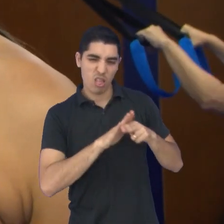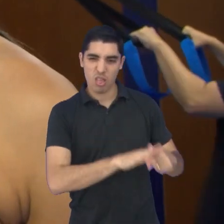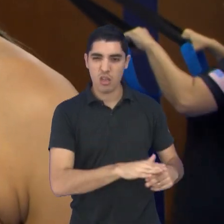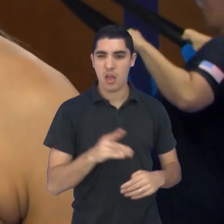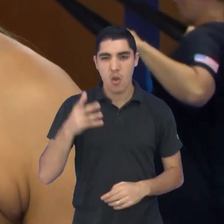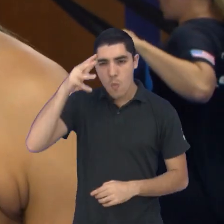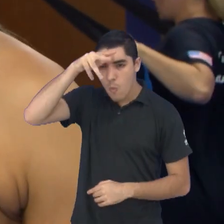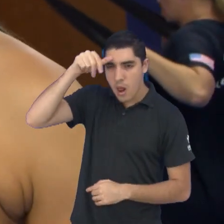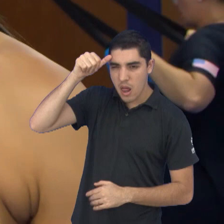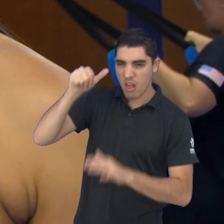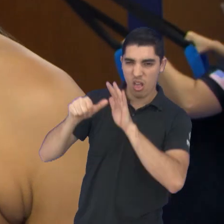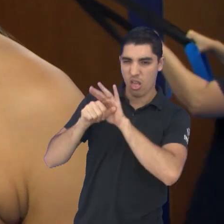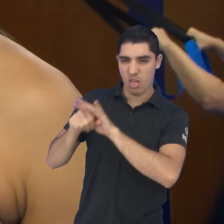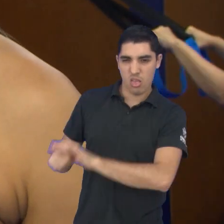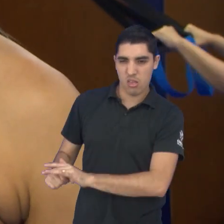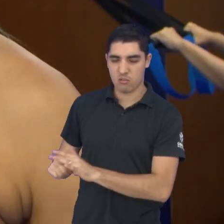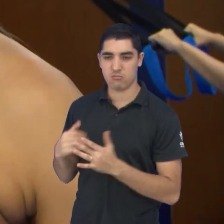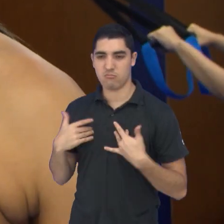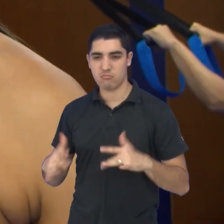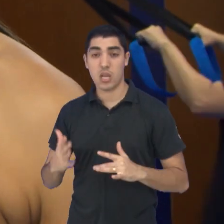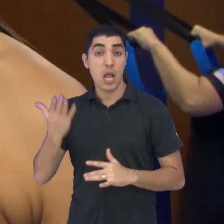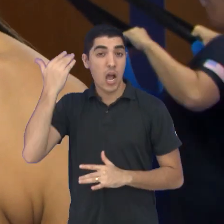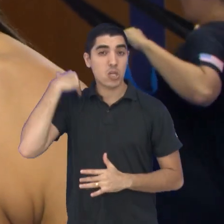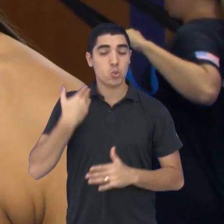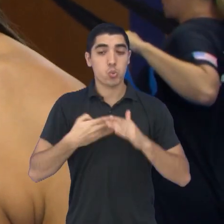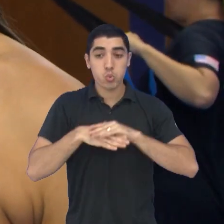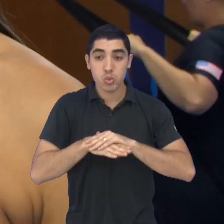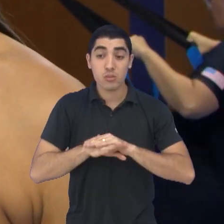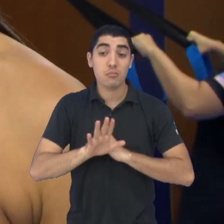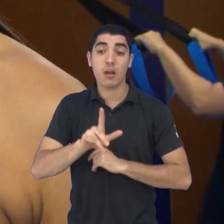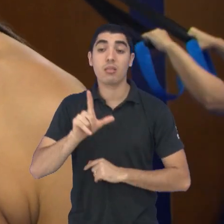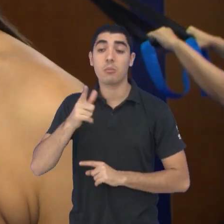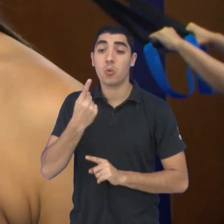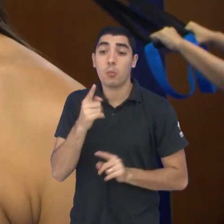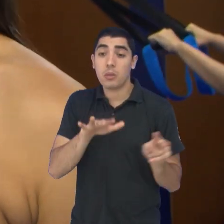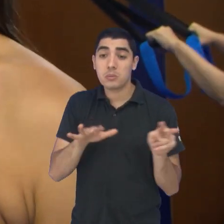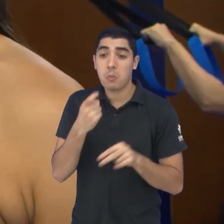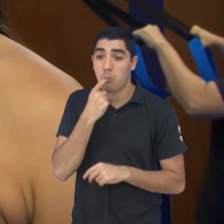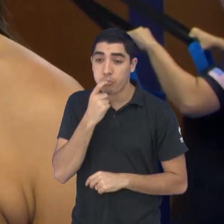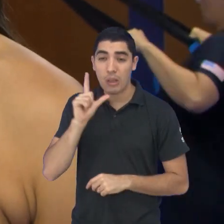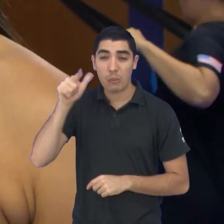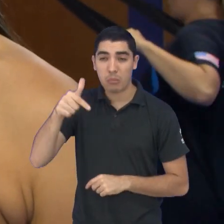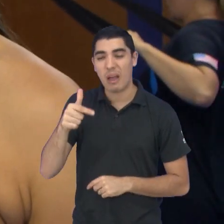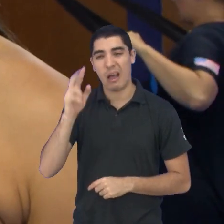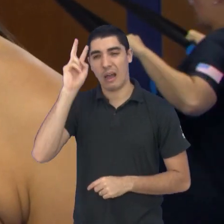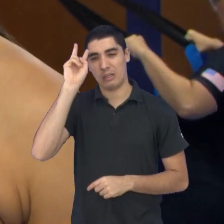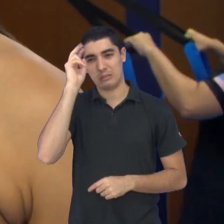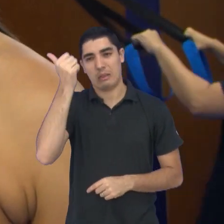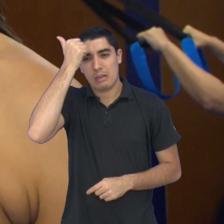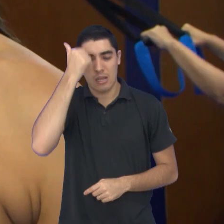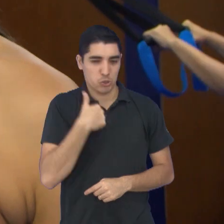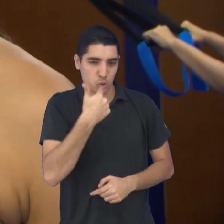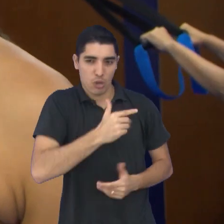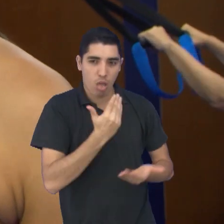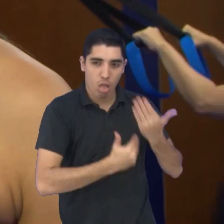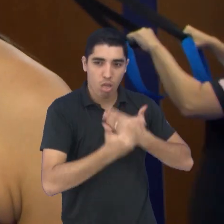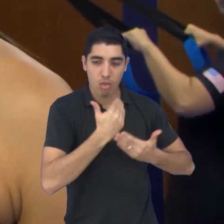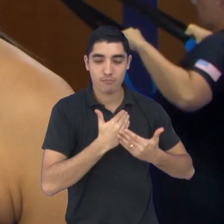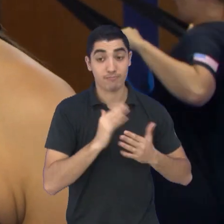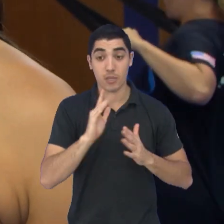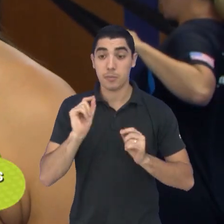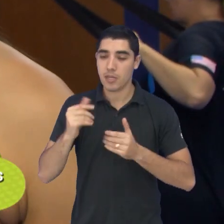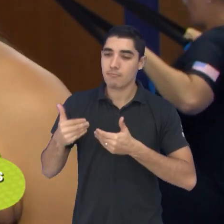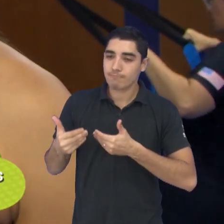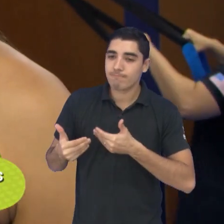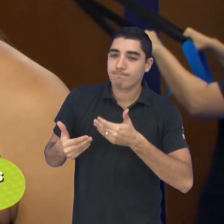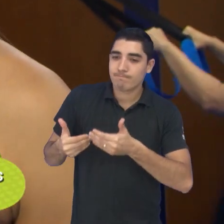refrigerante, os costumes que você tinha, só que isso não dura nenhuma semana. Então, a gente tem que pensar num processo gradual. Então, por exemplo, se